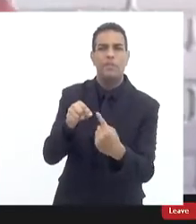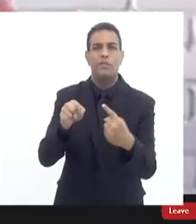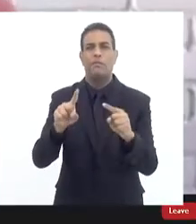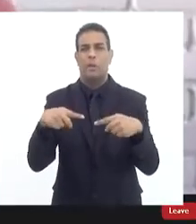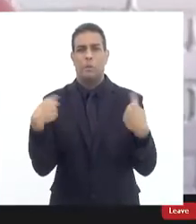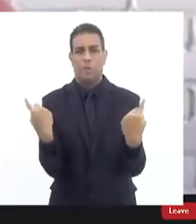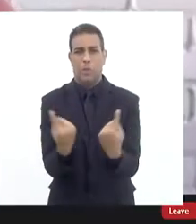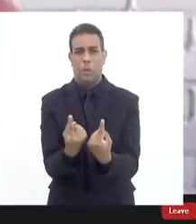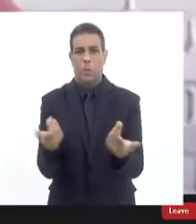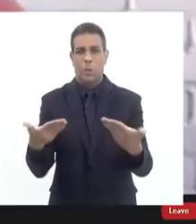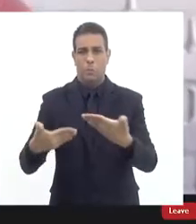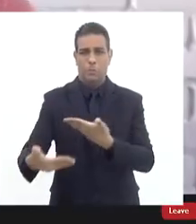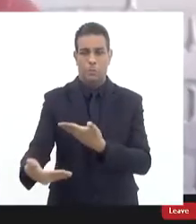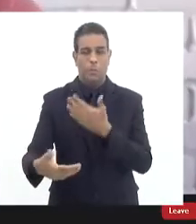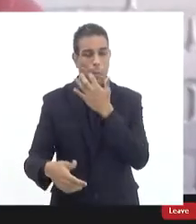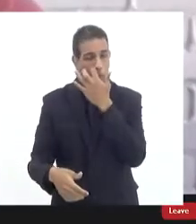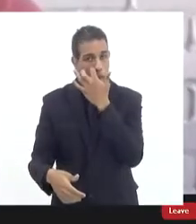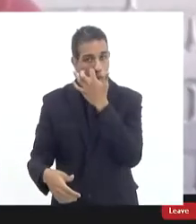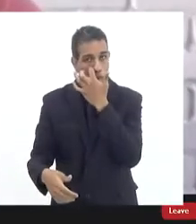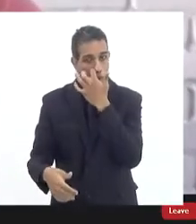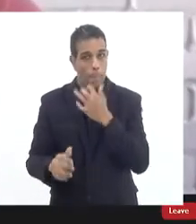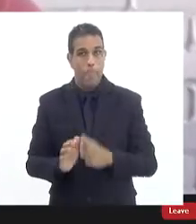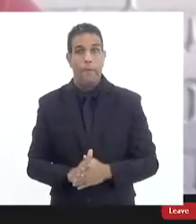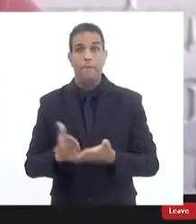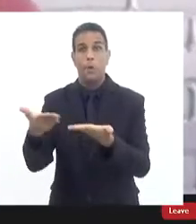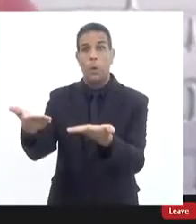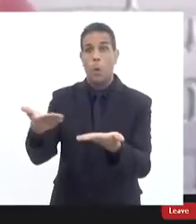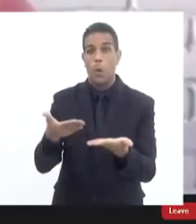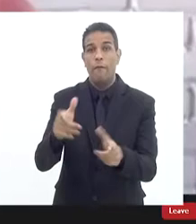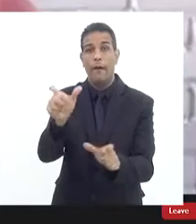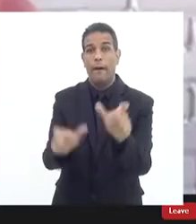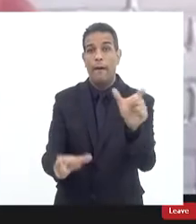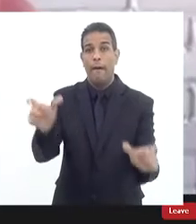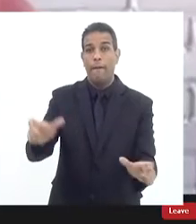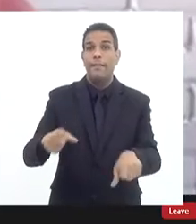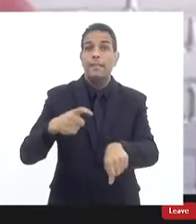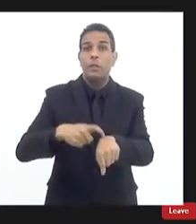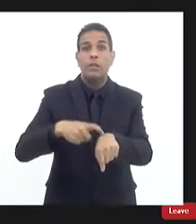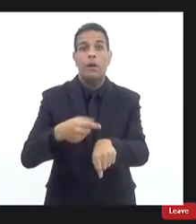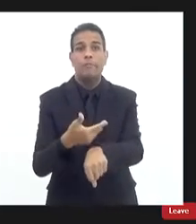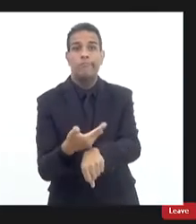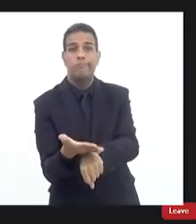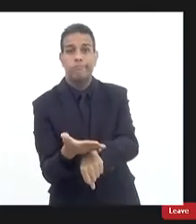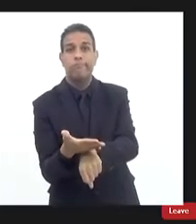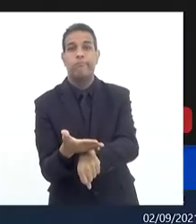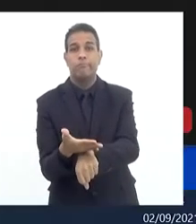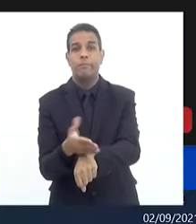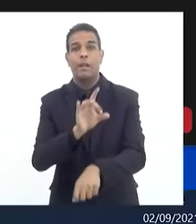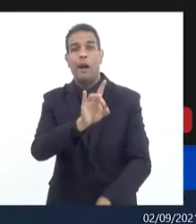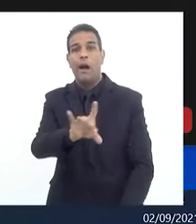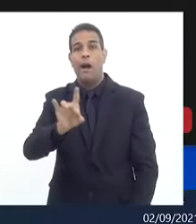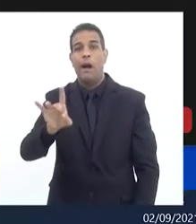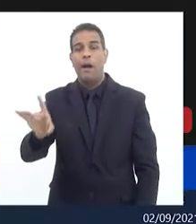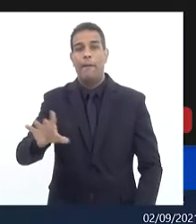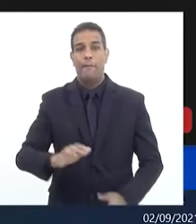hoje então sem delongas eu vou passar os convidados até por conta do teto o doutor o